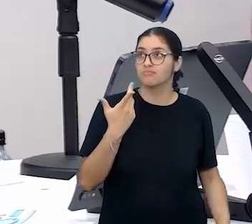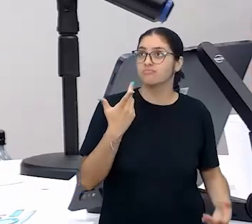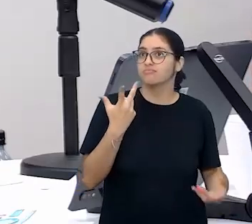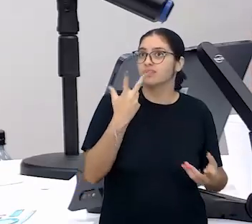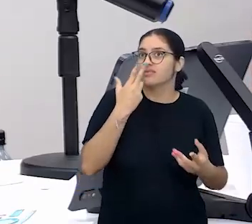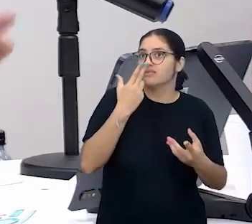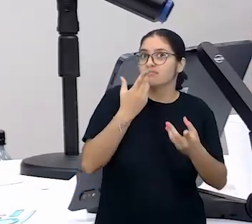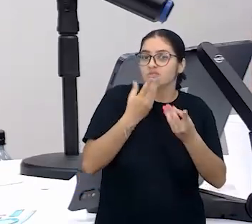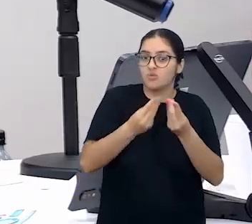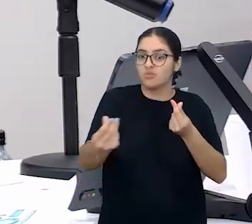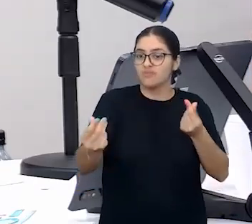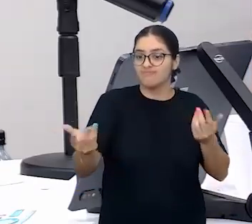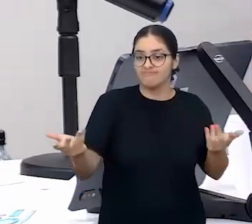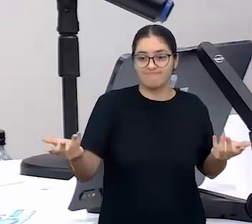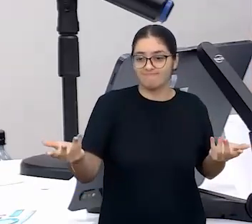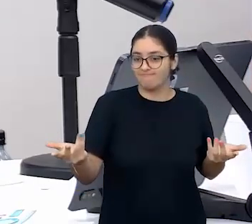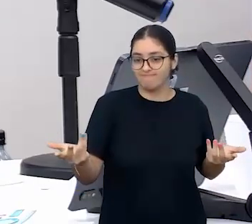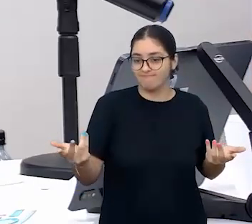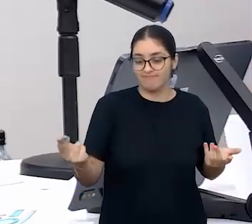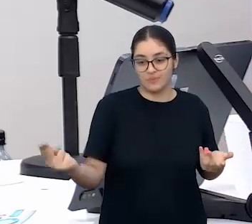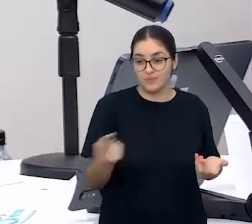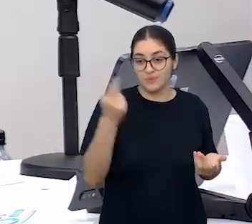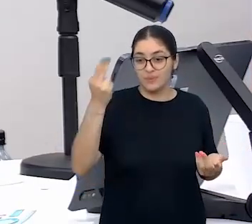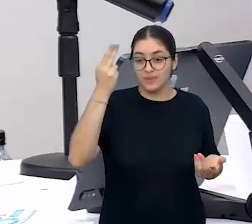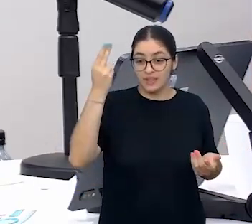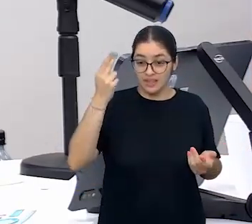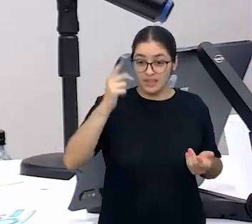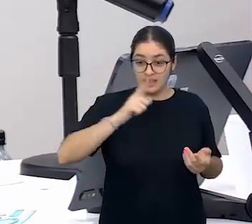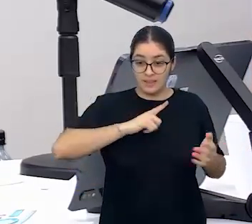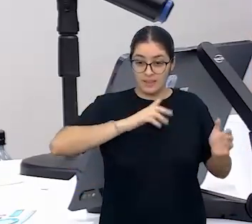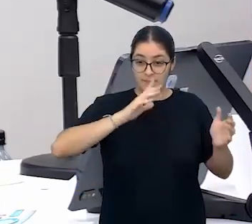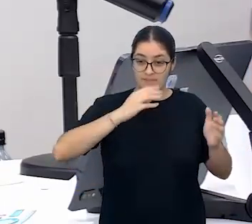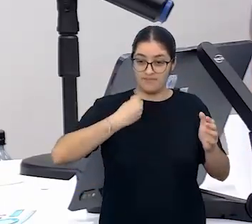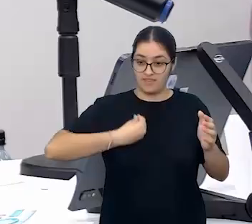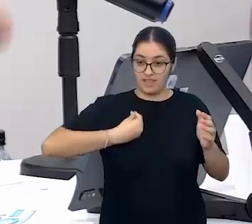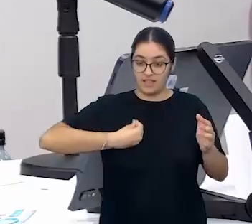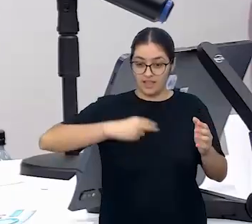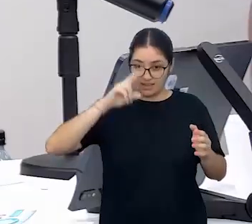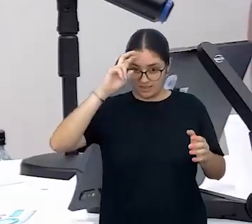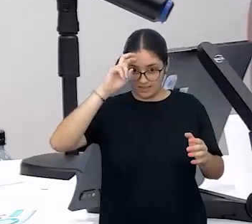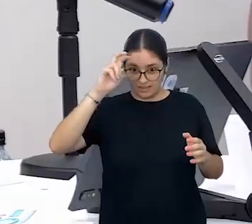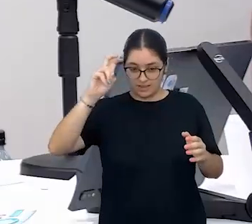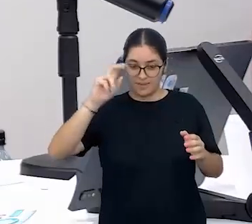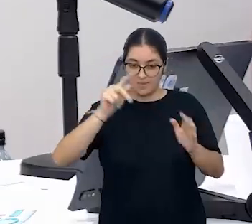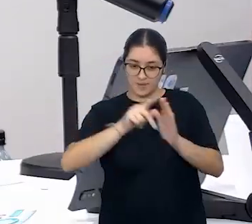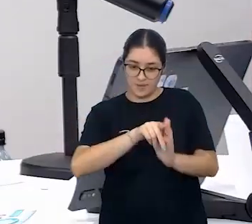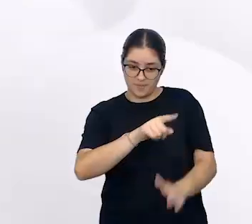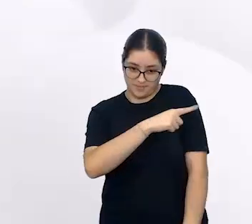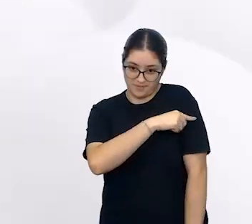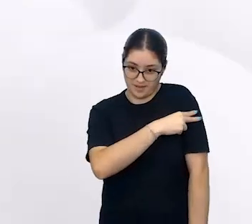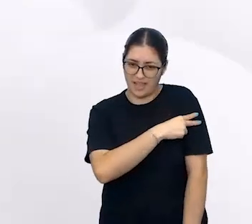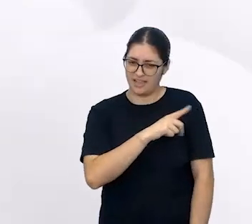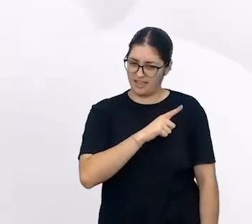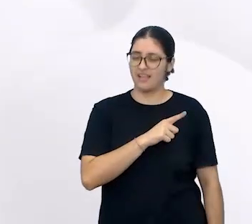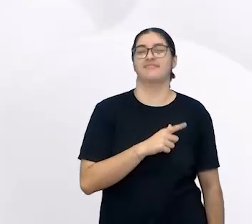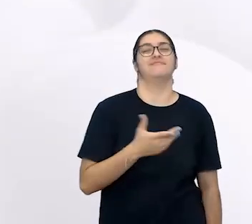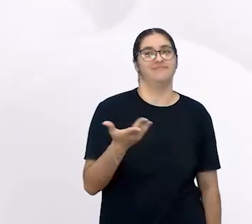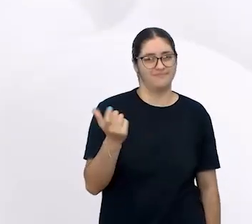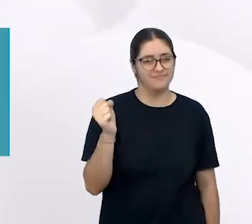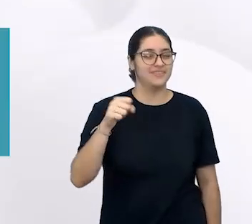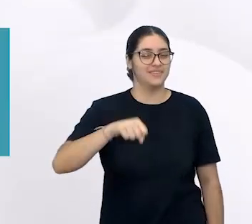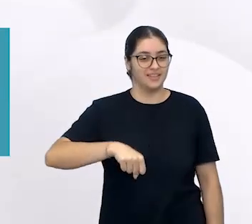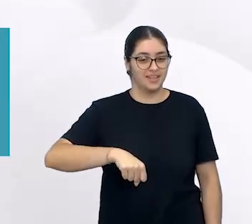alguma. Então, existe vida inteligente no período pré-silábico? Existe. Thelma Weiss, ela responde isso para a gente.